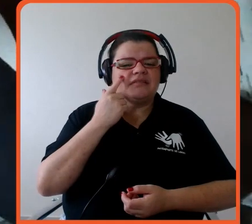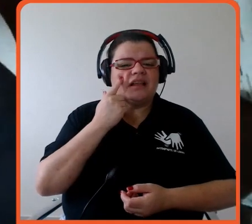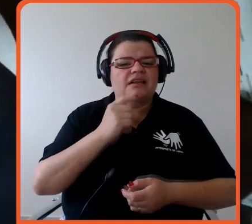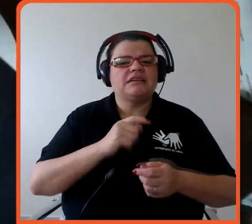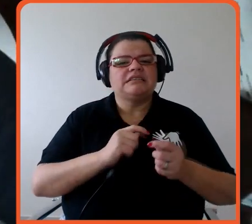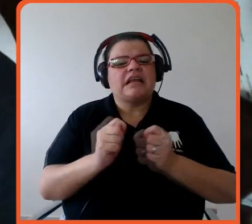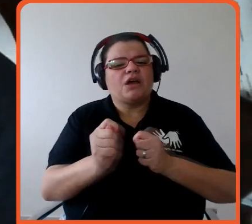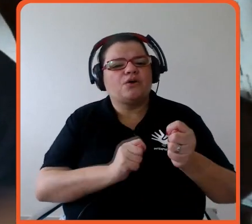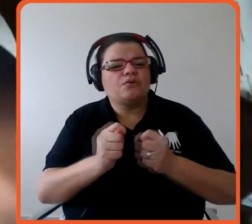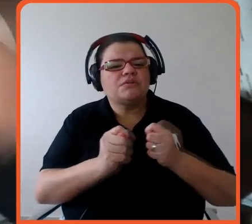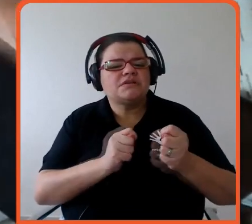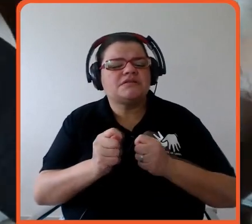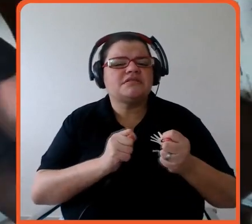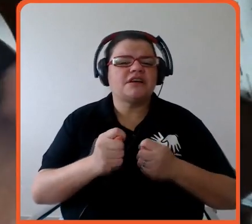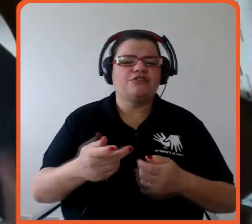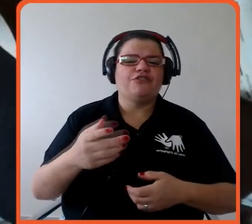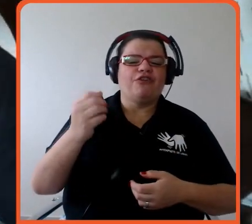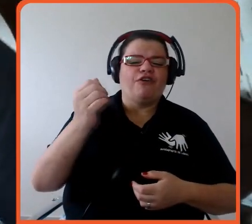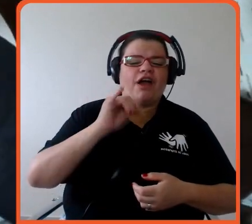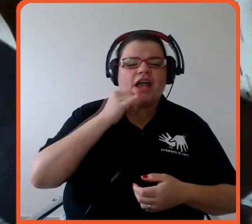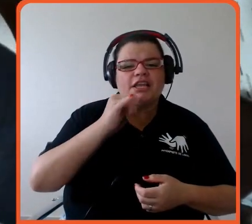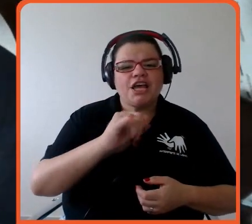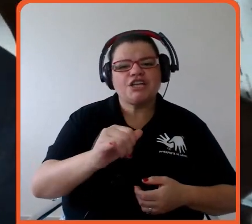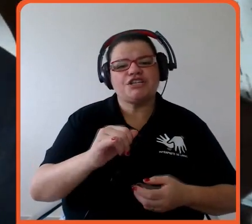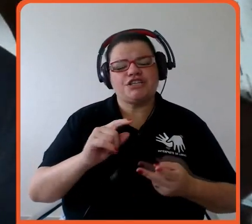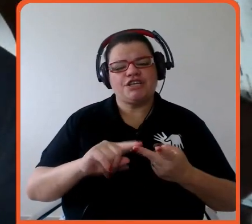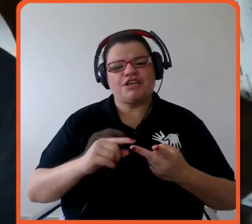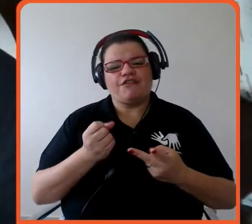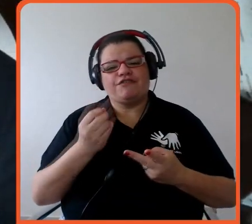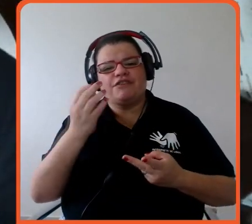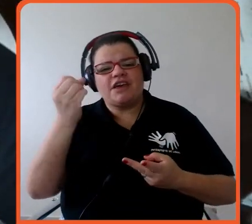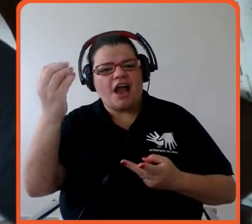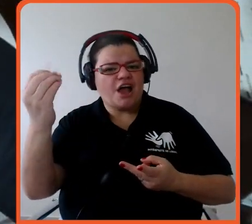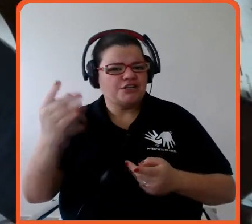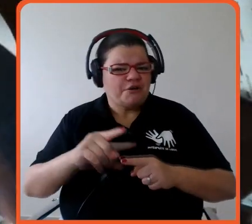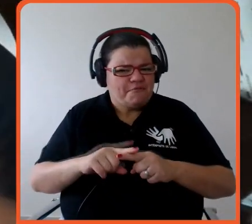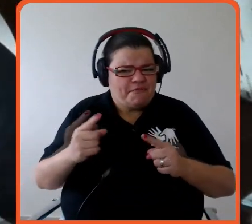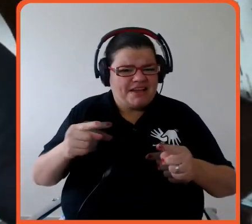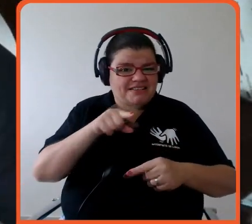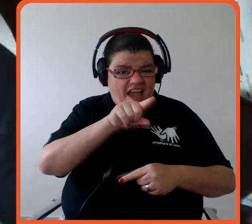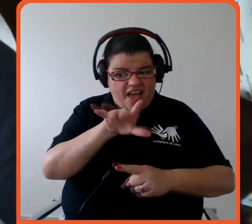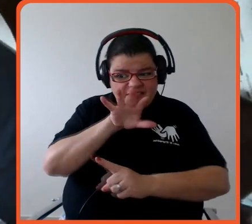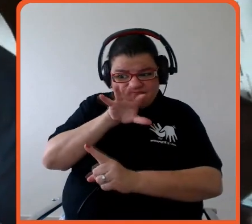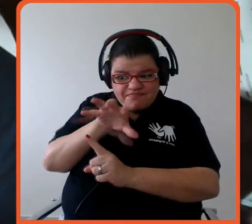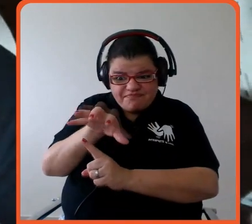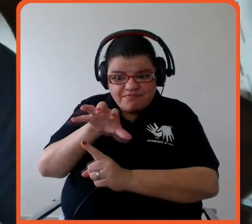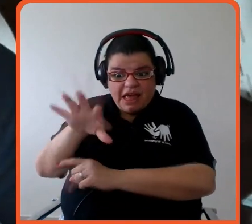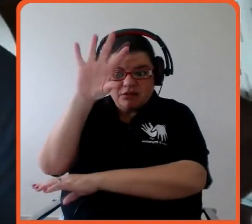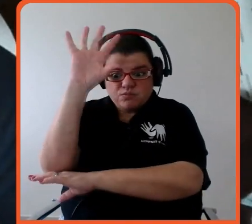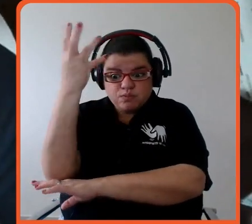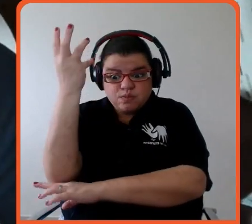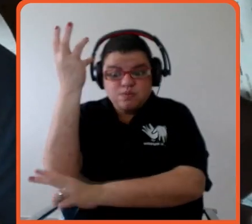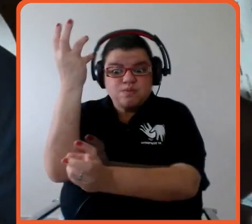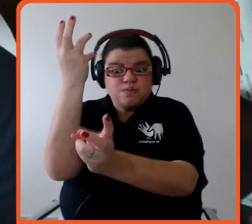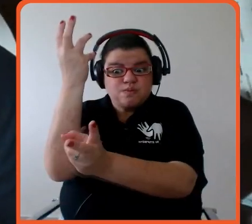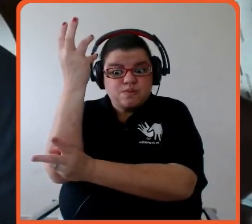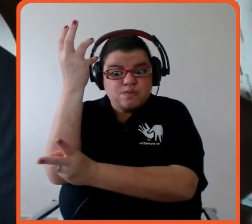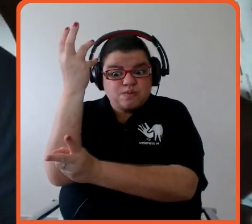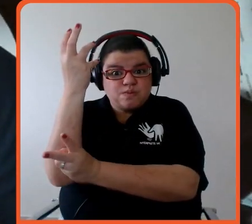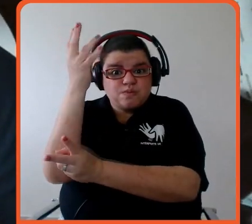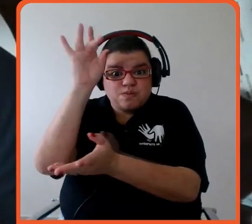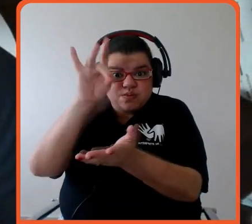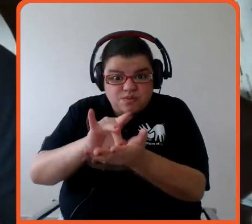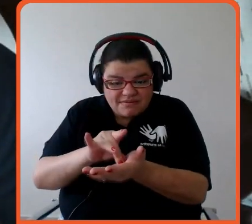loja, enfim, as viagens e tudo mais, então acaba passando uma mensagem